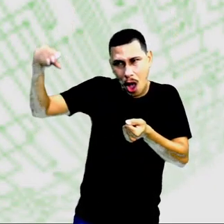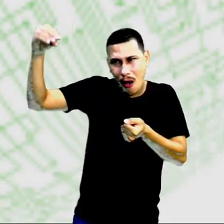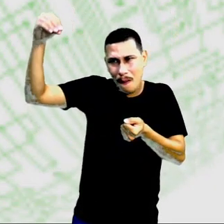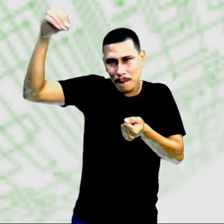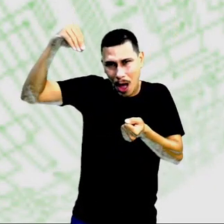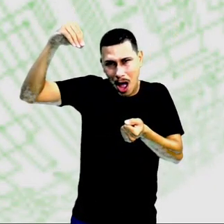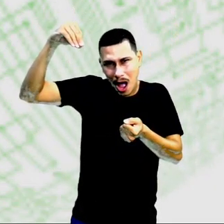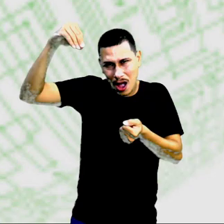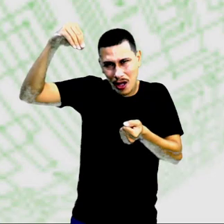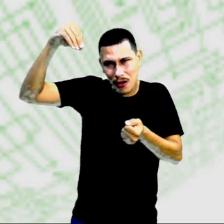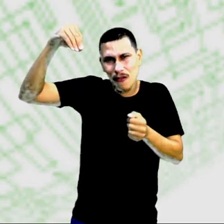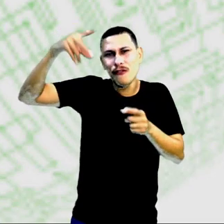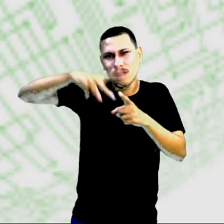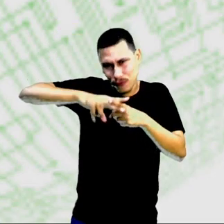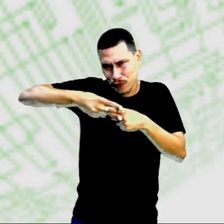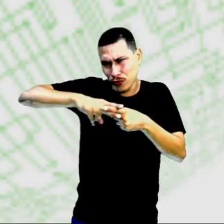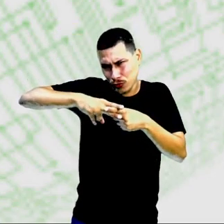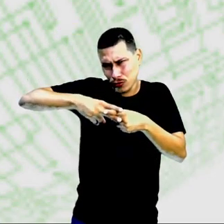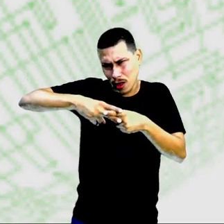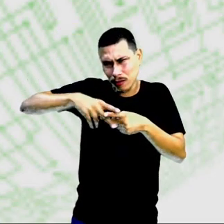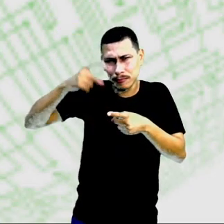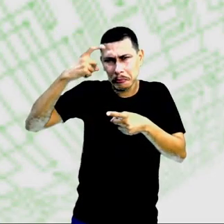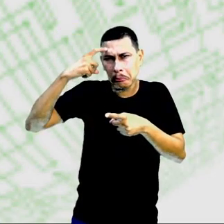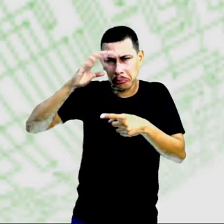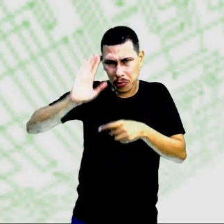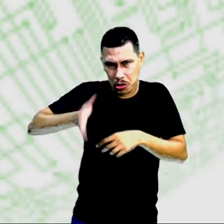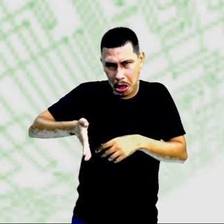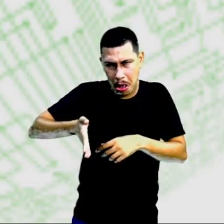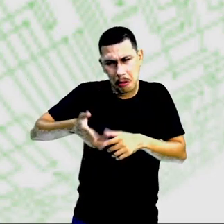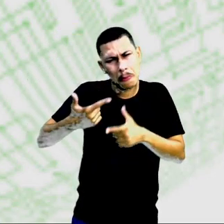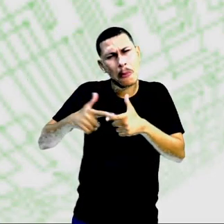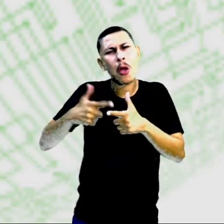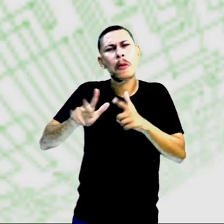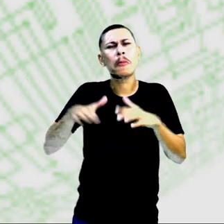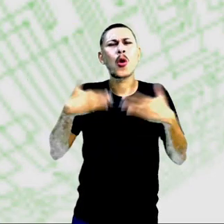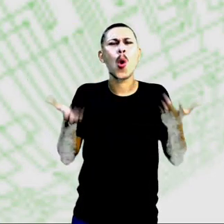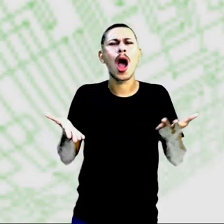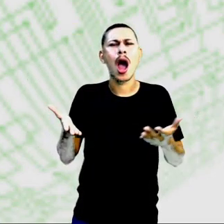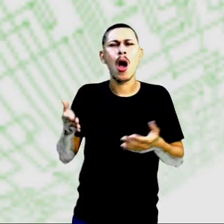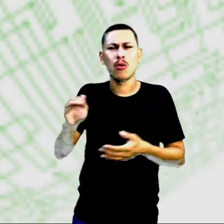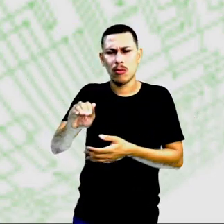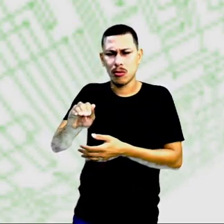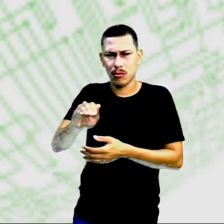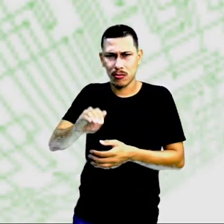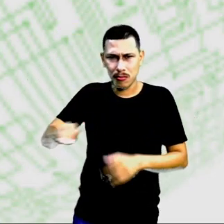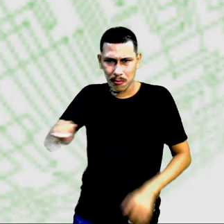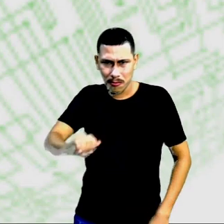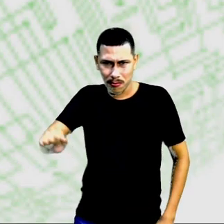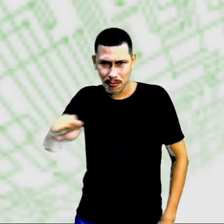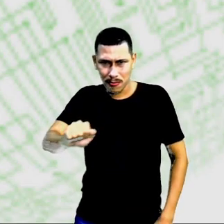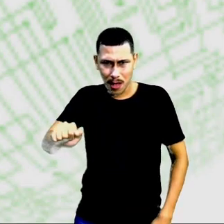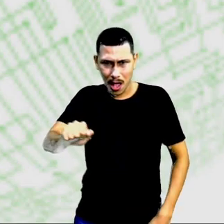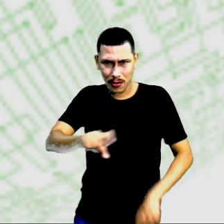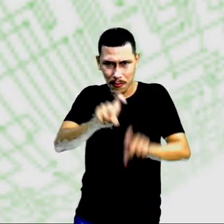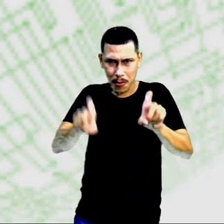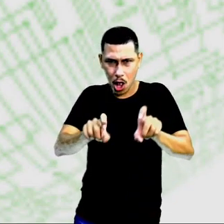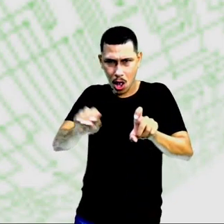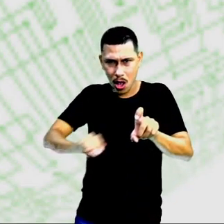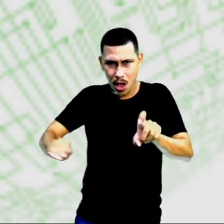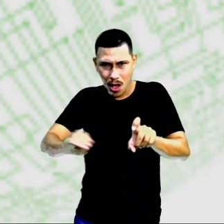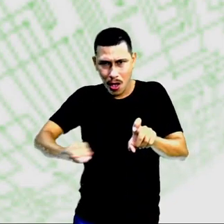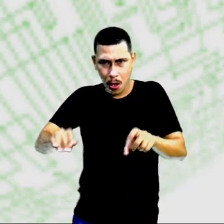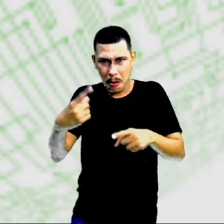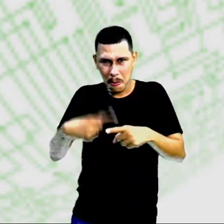pega o sinal. Já pensou? O único problema é o mouse, porque quando eu clico, ele morde.